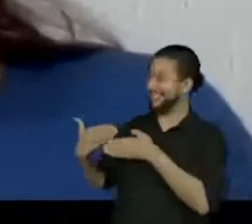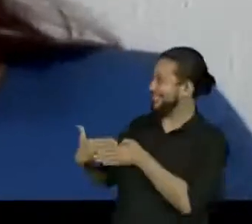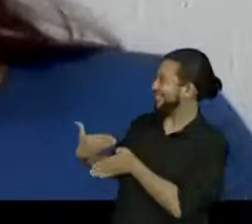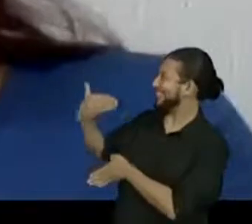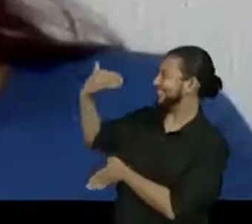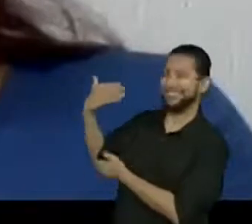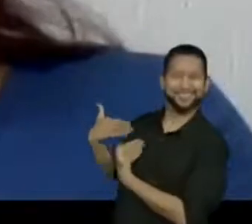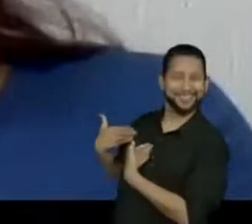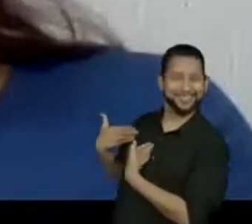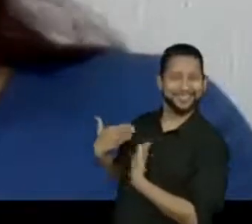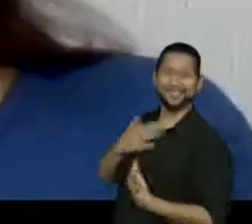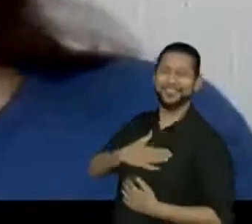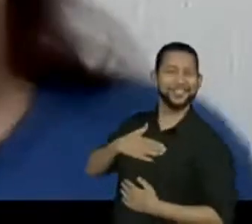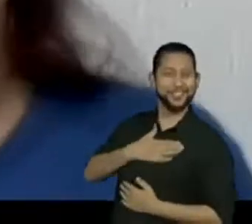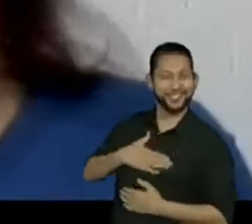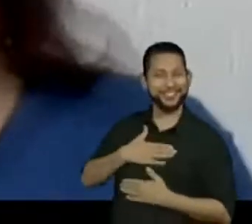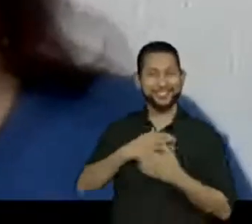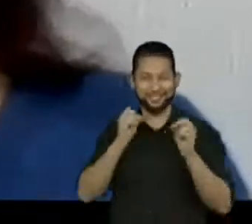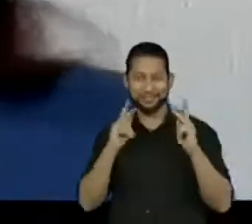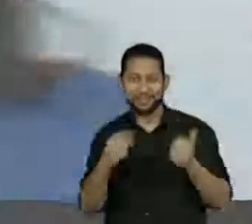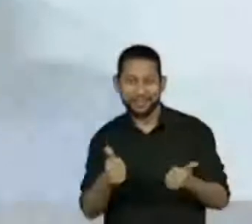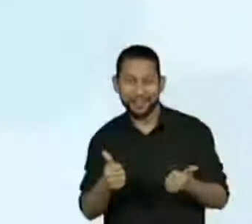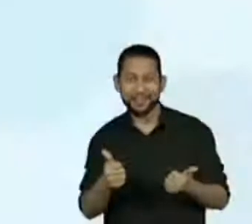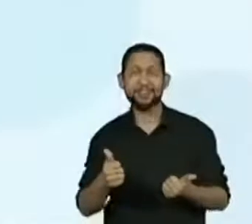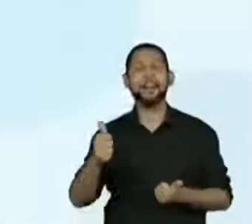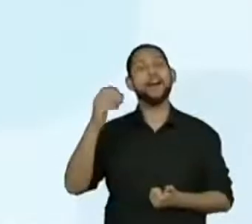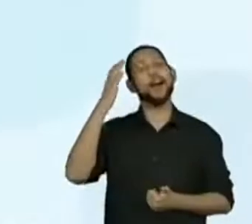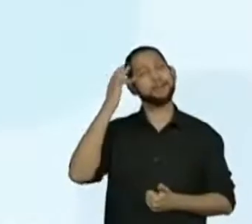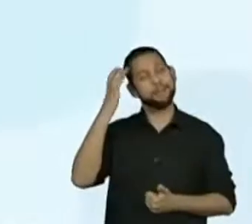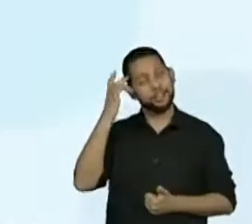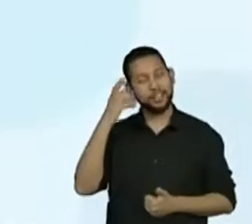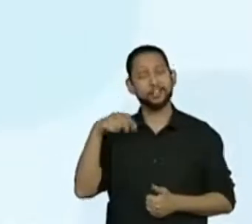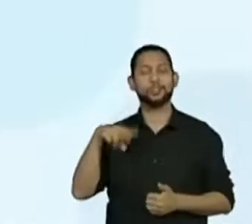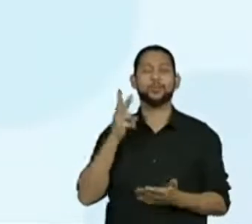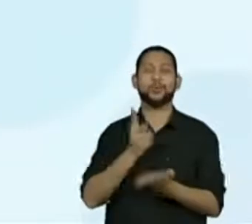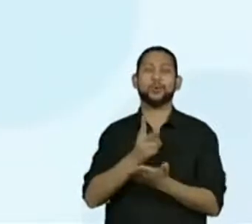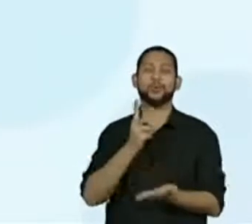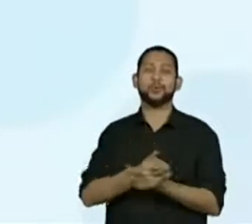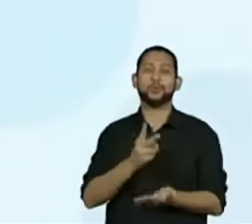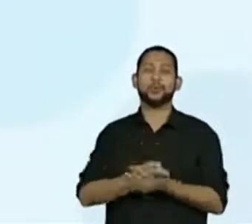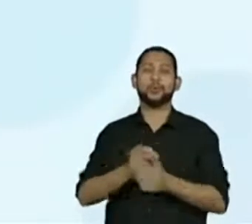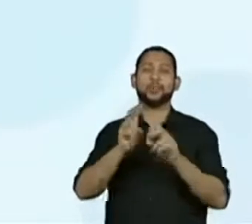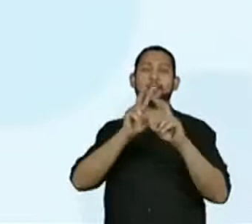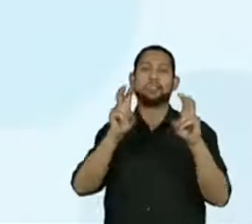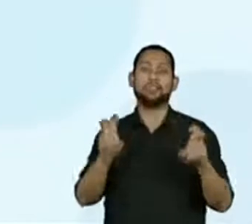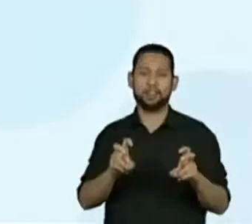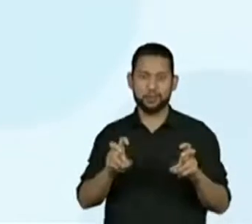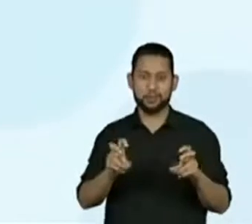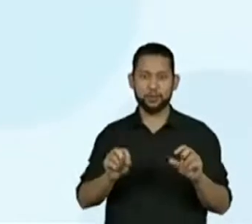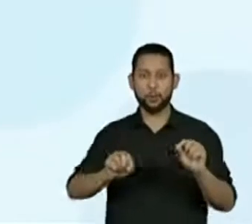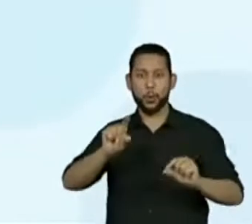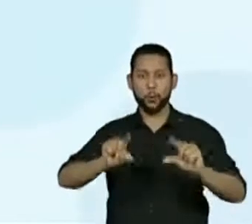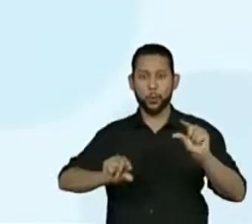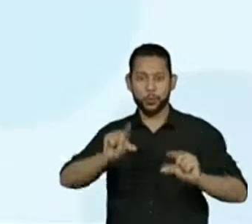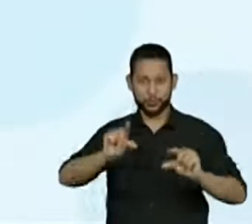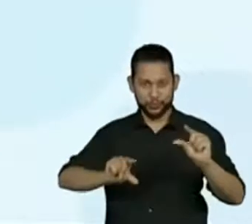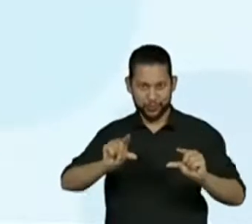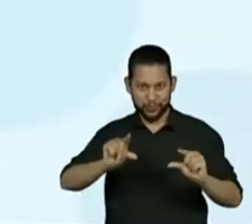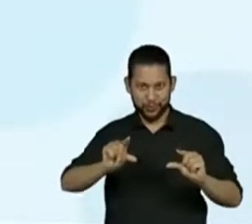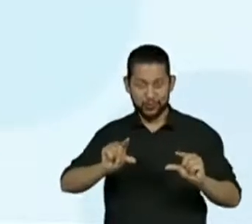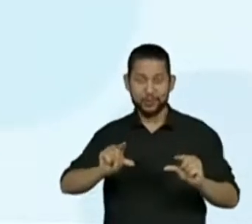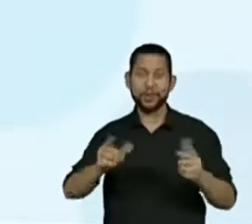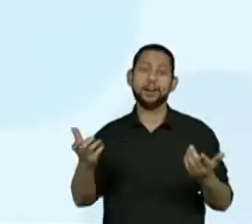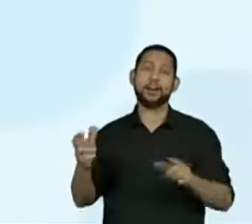branca aqui de casa, tá bom? Amanhã a gente continua falando sobre proporcionalidade.